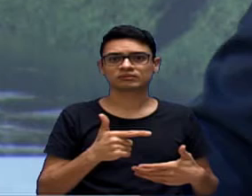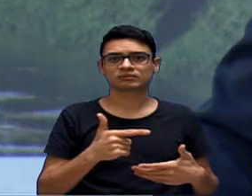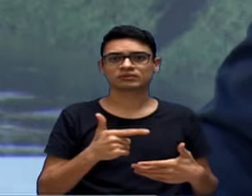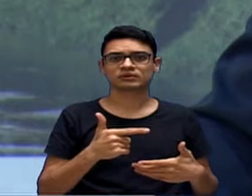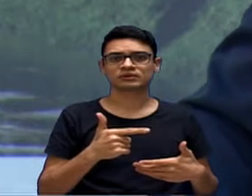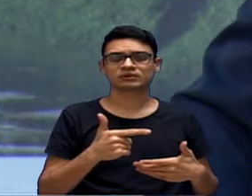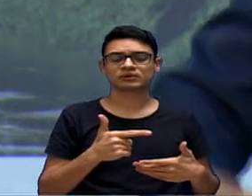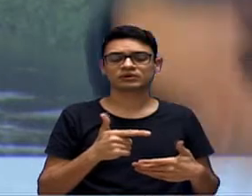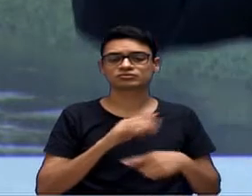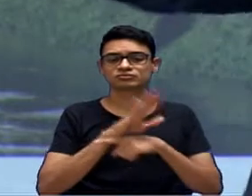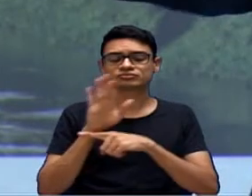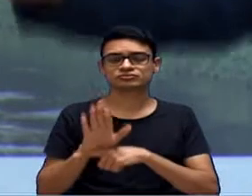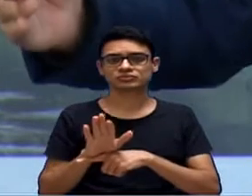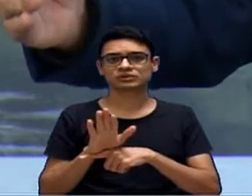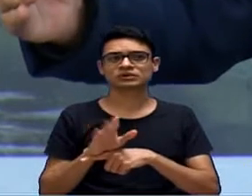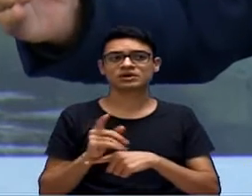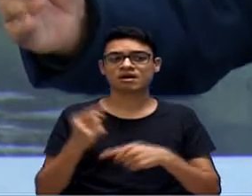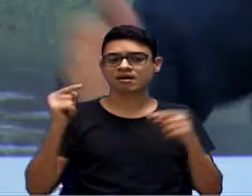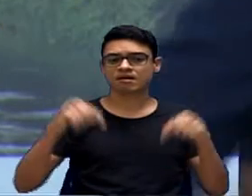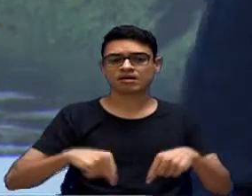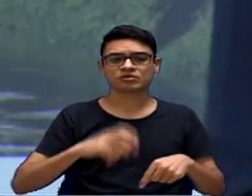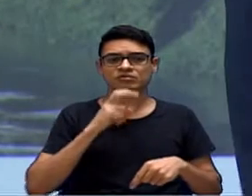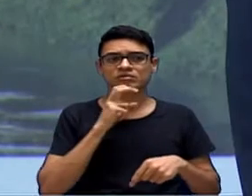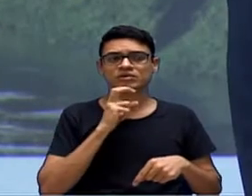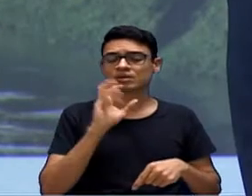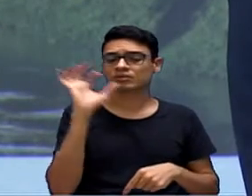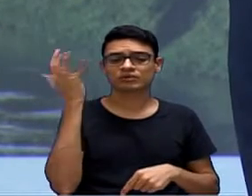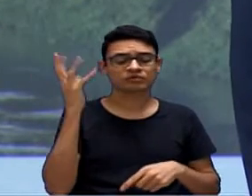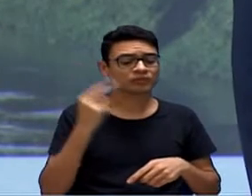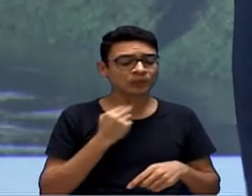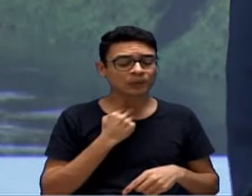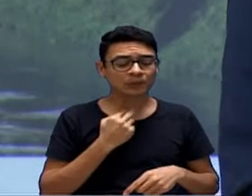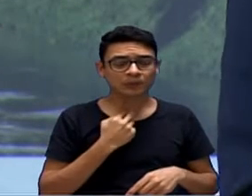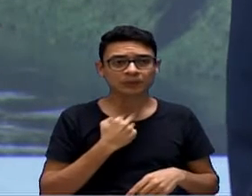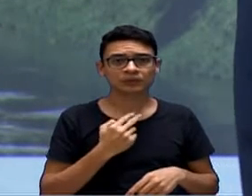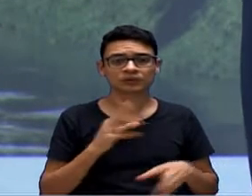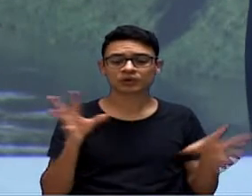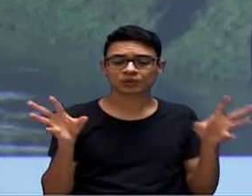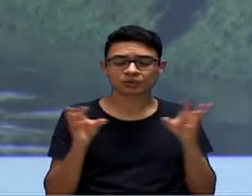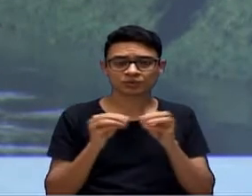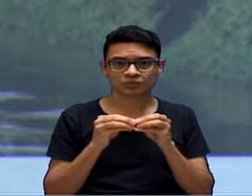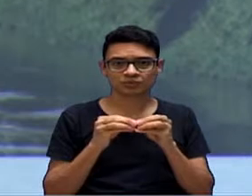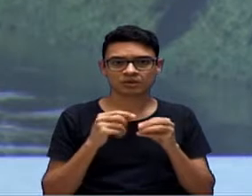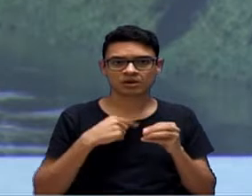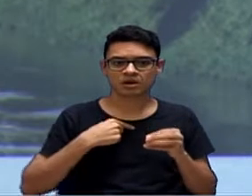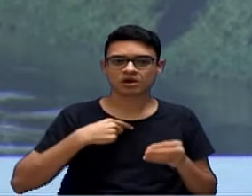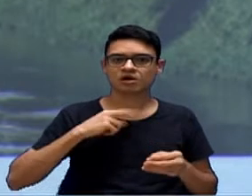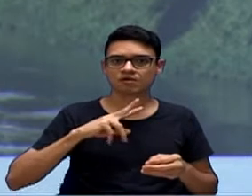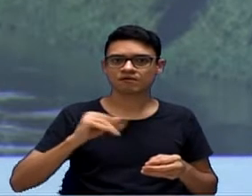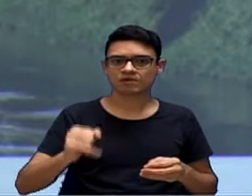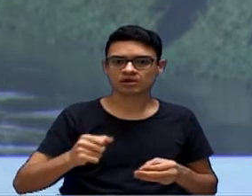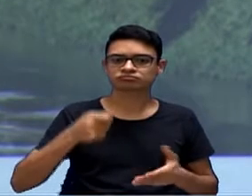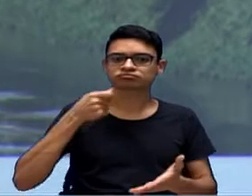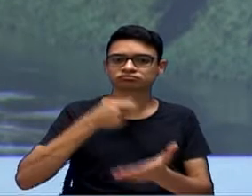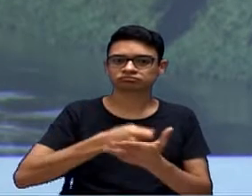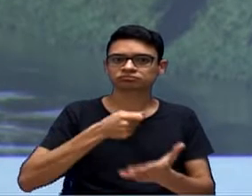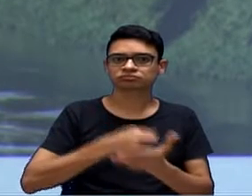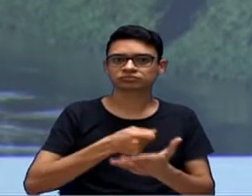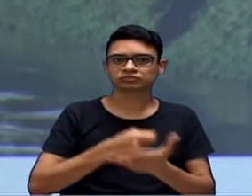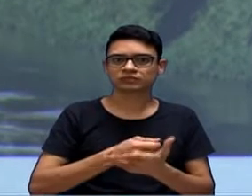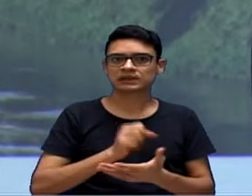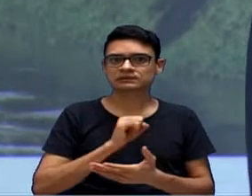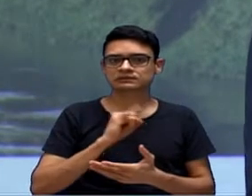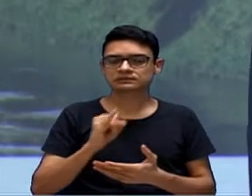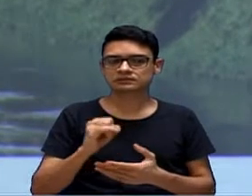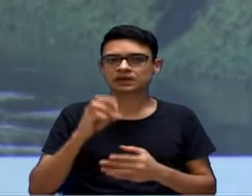na nossa cidade, então quer dizer, resumindo, eu vou fiscalizar e se precisar mandar para o Ministério Público,